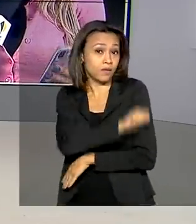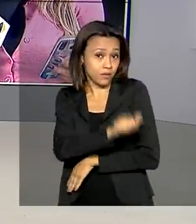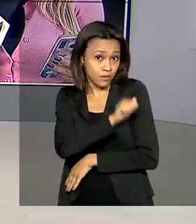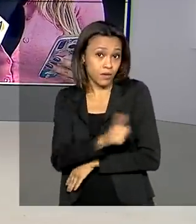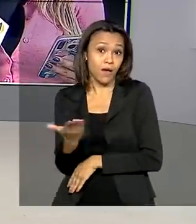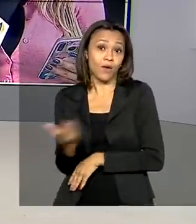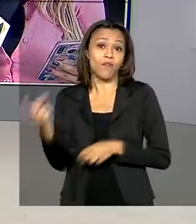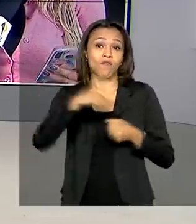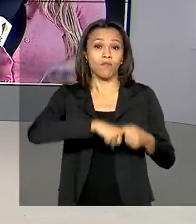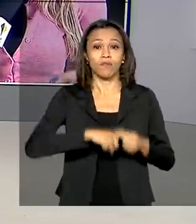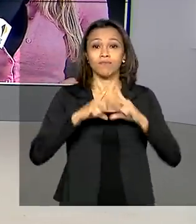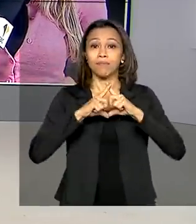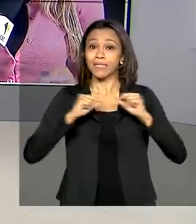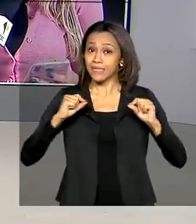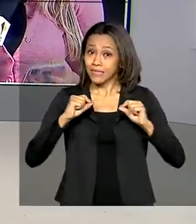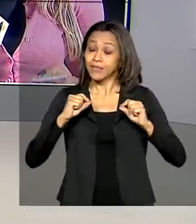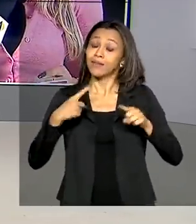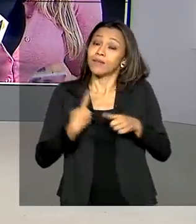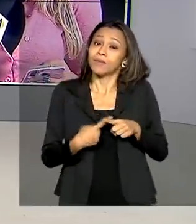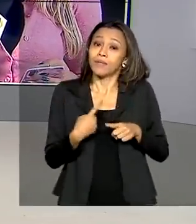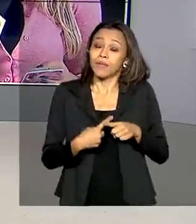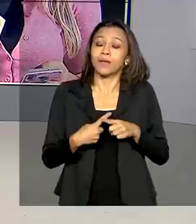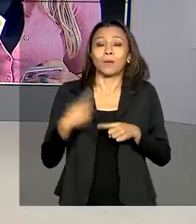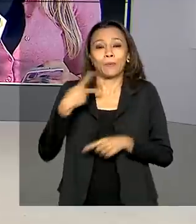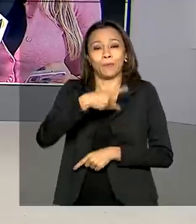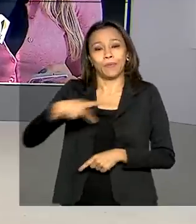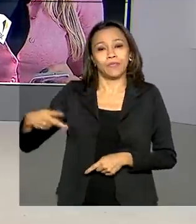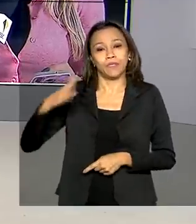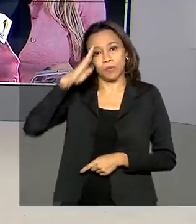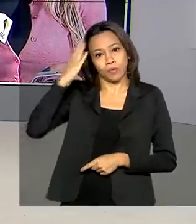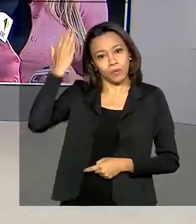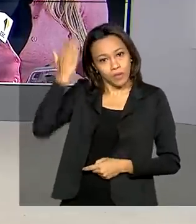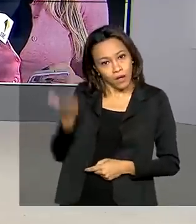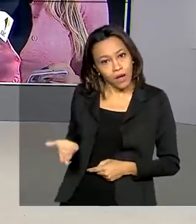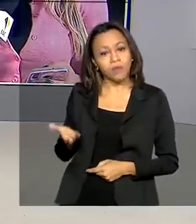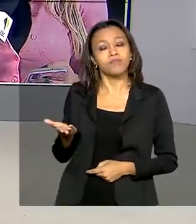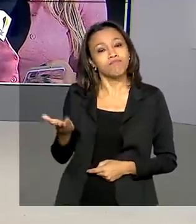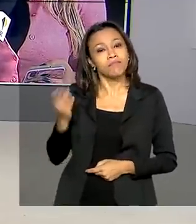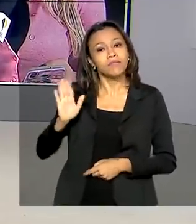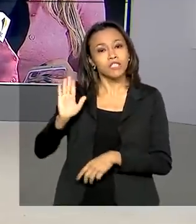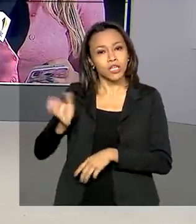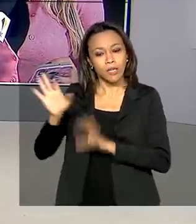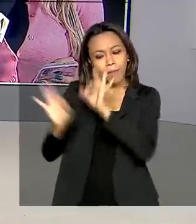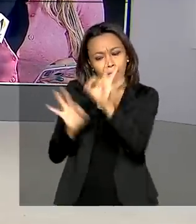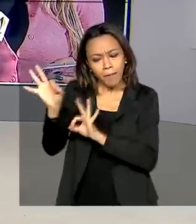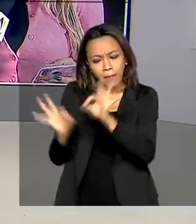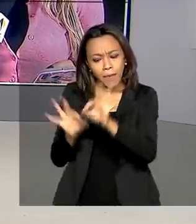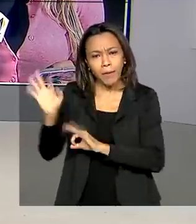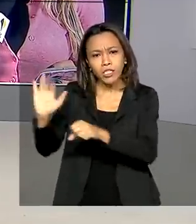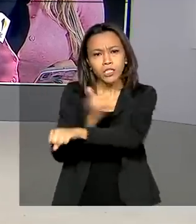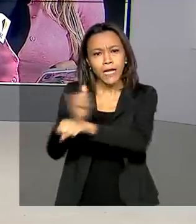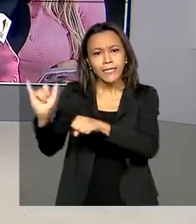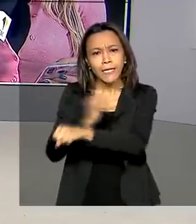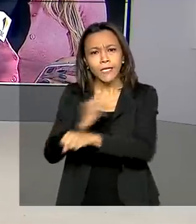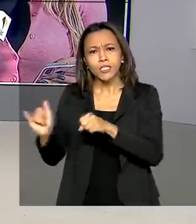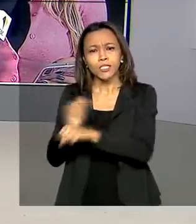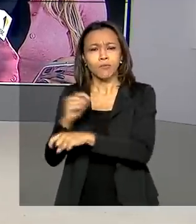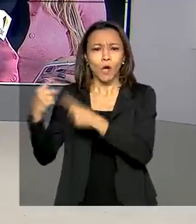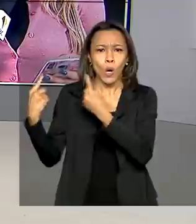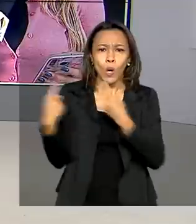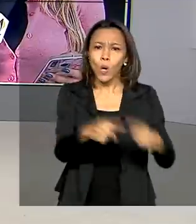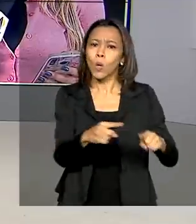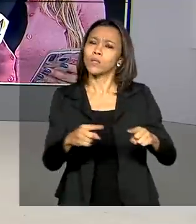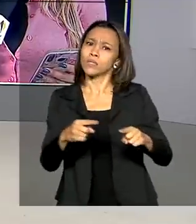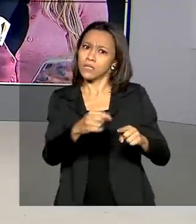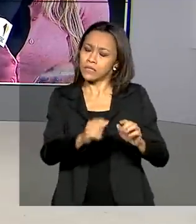agora volta para Brasília, porque o presidente Jair Bolsonaro afirmou que o governo prepara medidas para combater o aumento do preço dos alimentos,